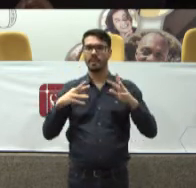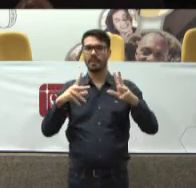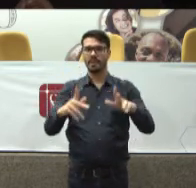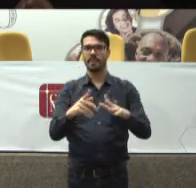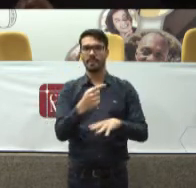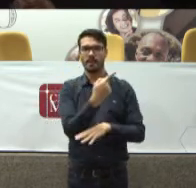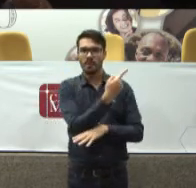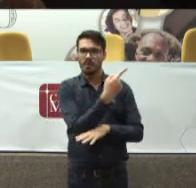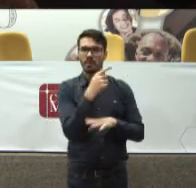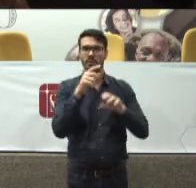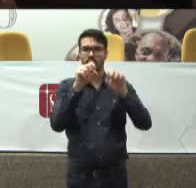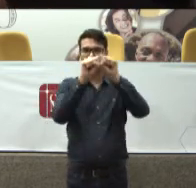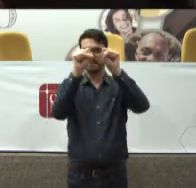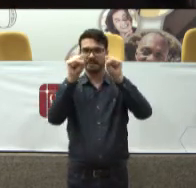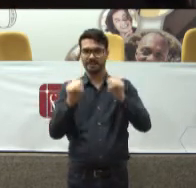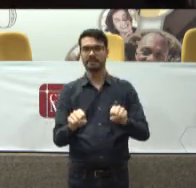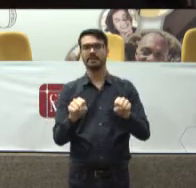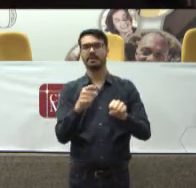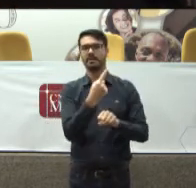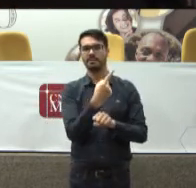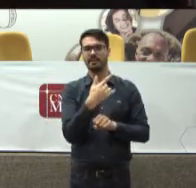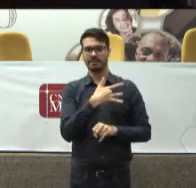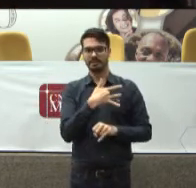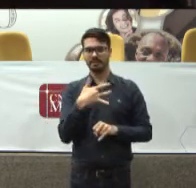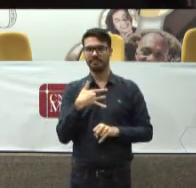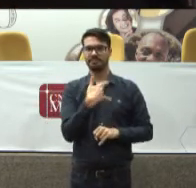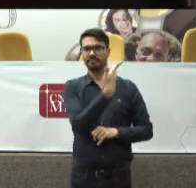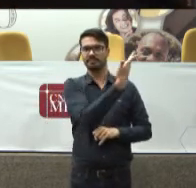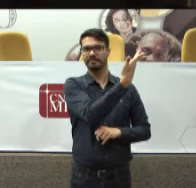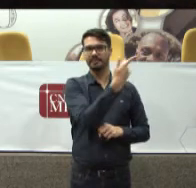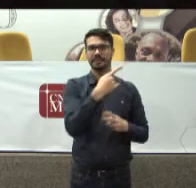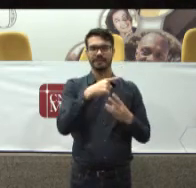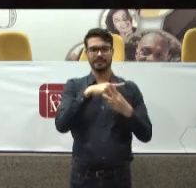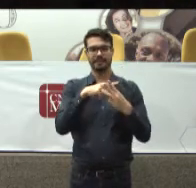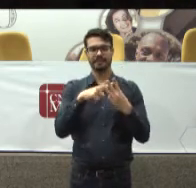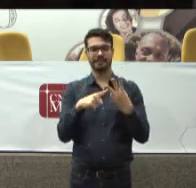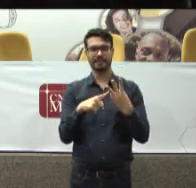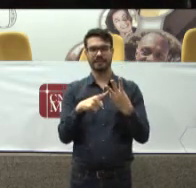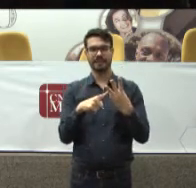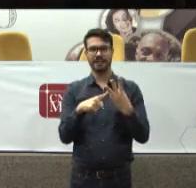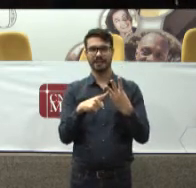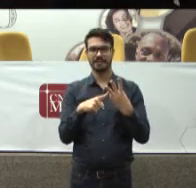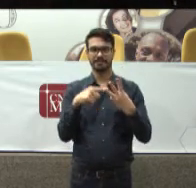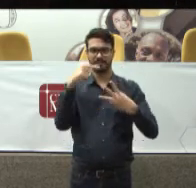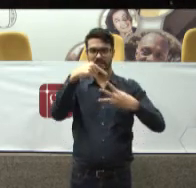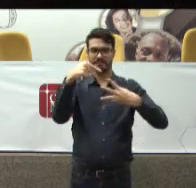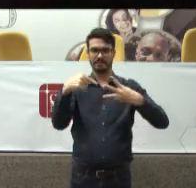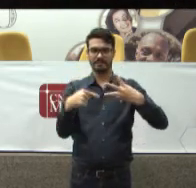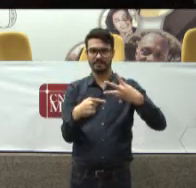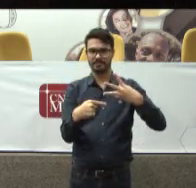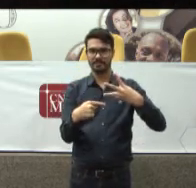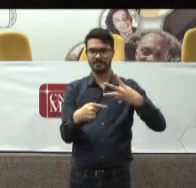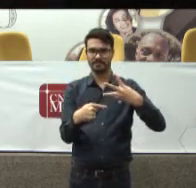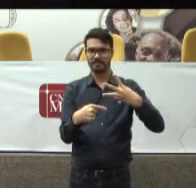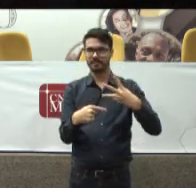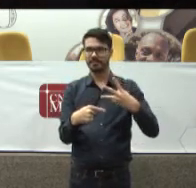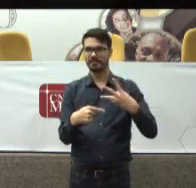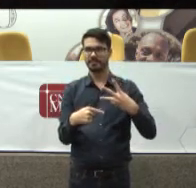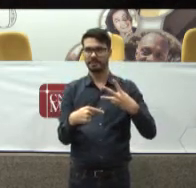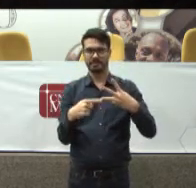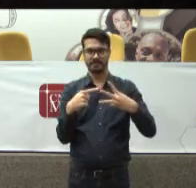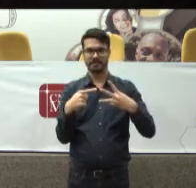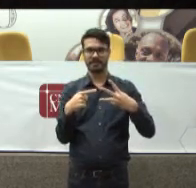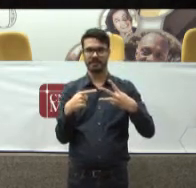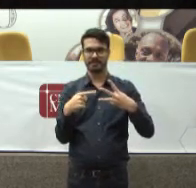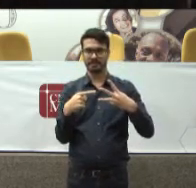saúde É isto Não é? Em que nós temos Três níveis de atenção Que fazem Que fazem